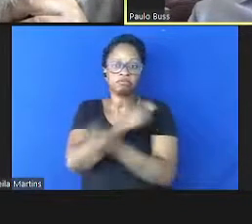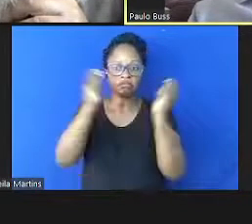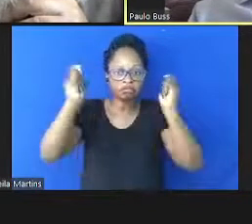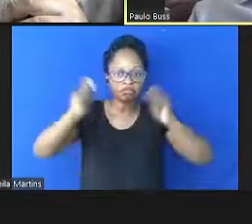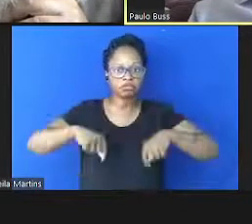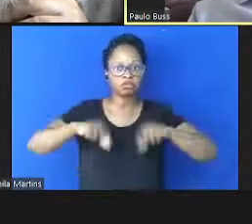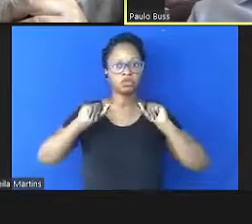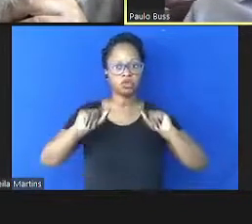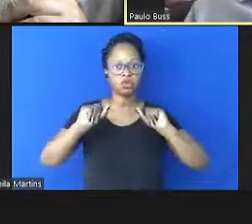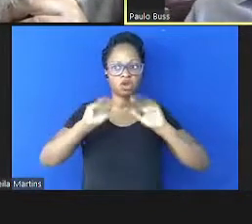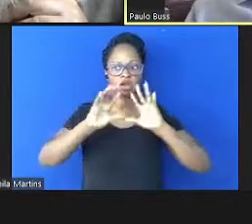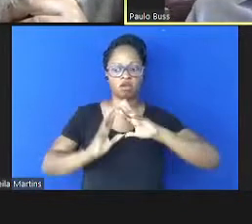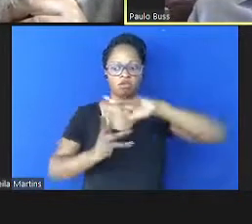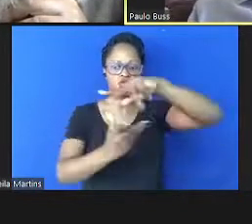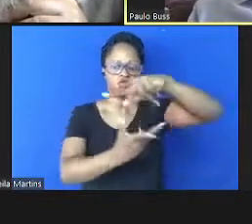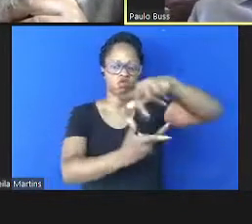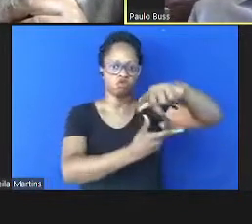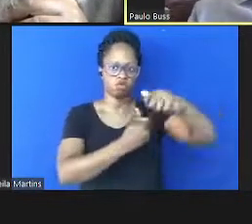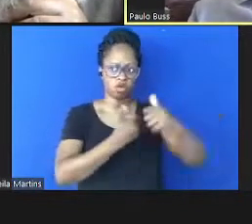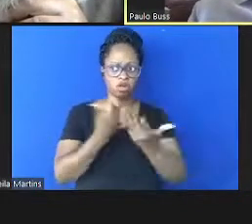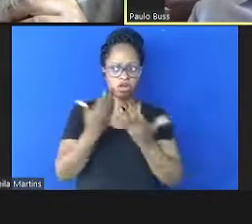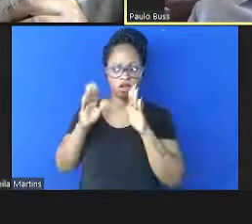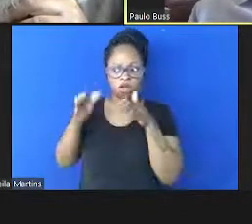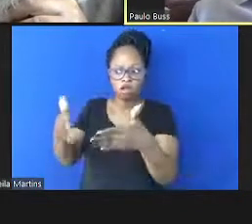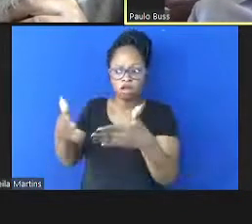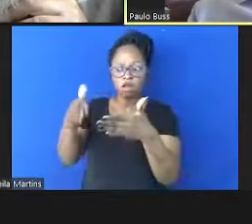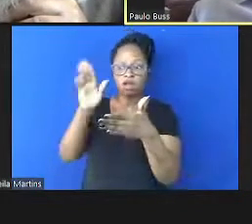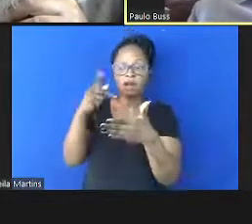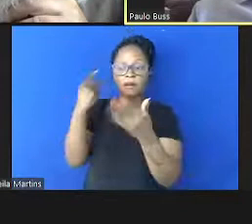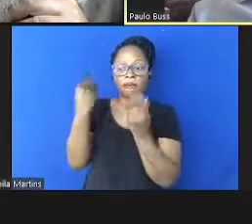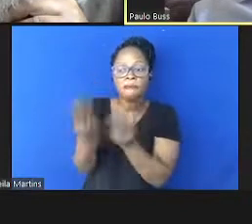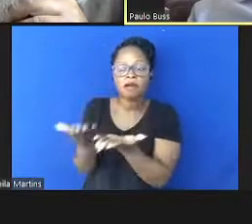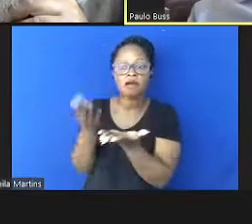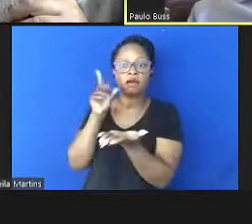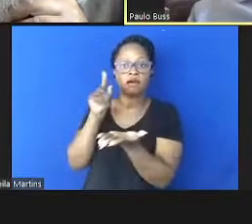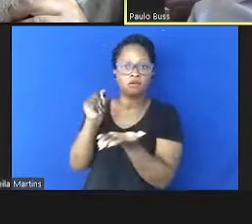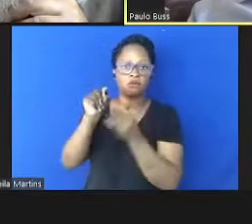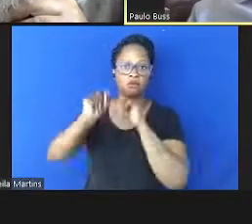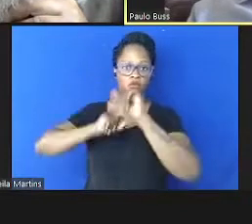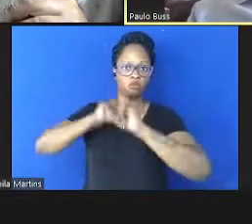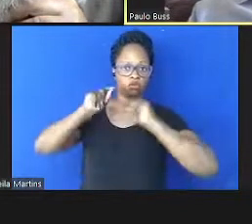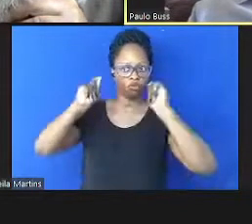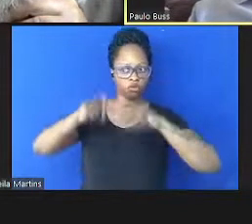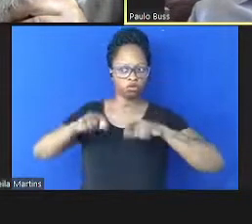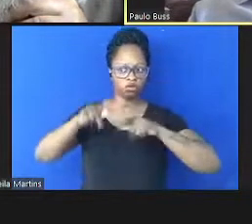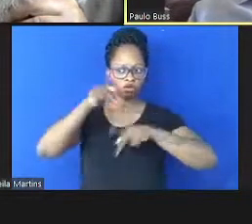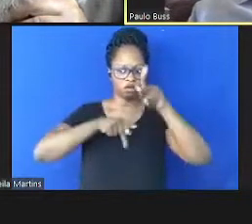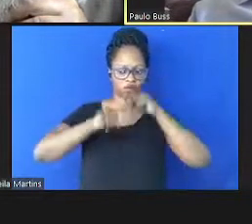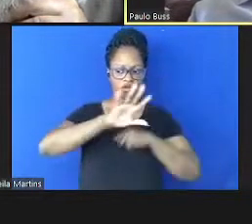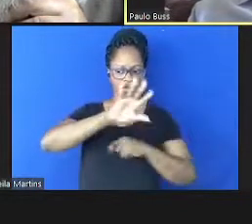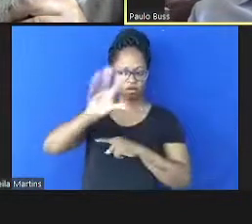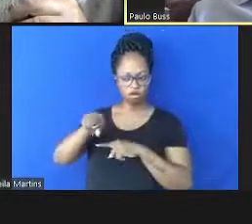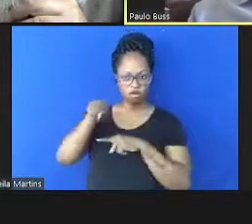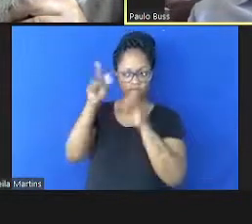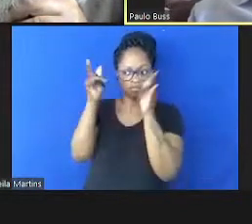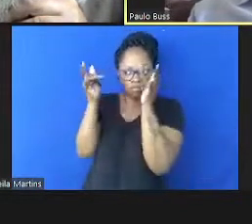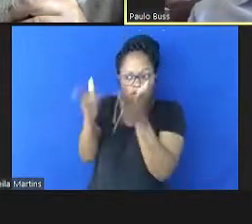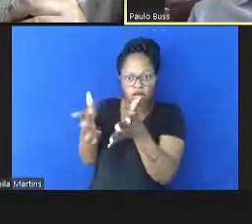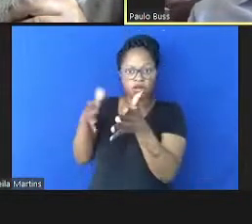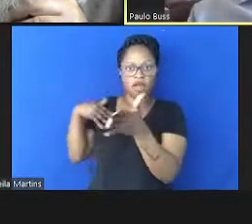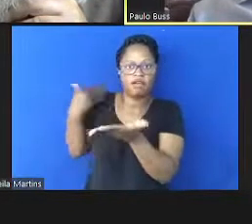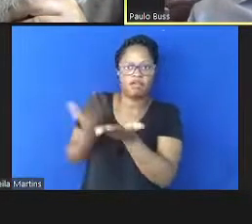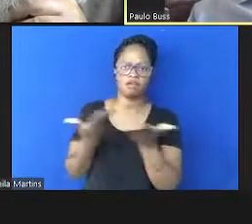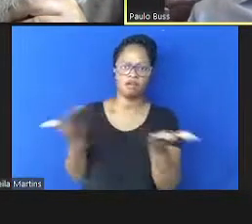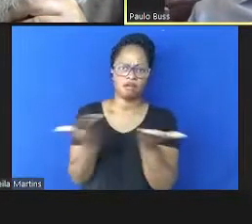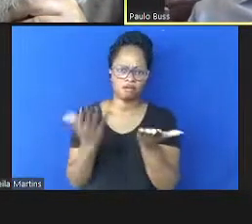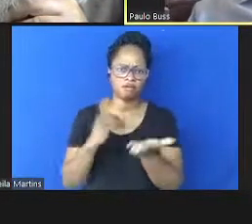para o mundo inteiro e, particularmente, para os braços das populações africanas abandonadas até agora